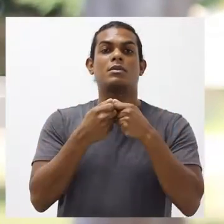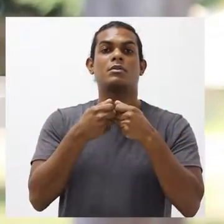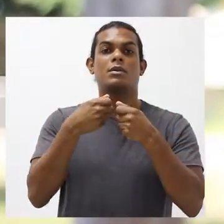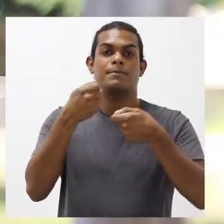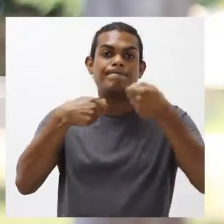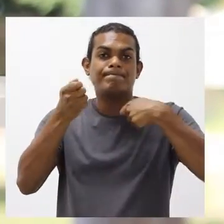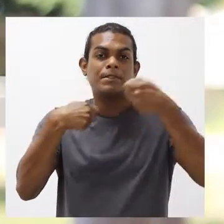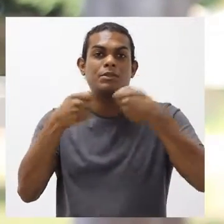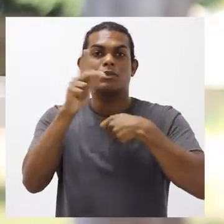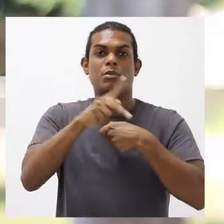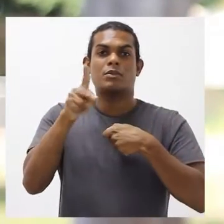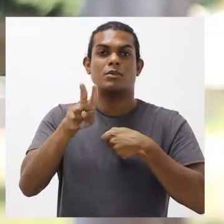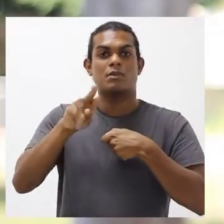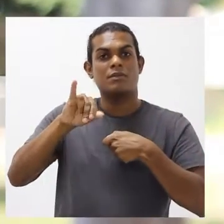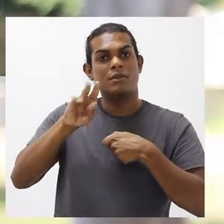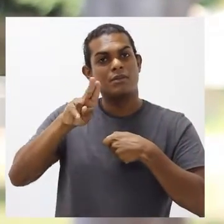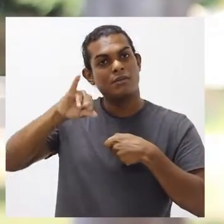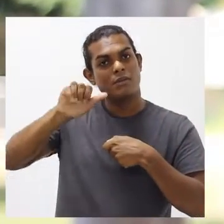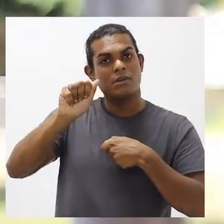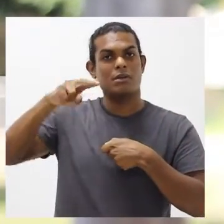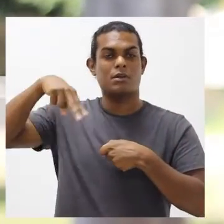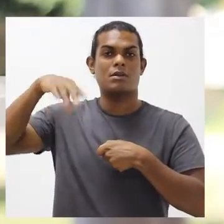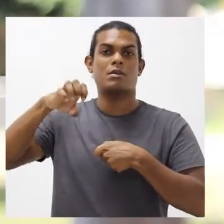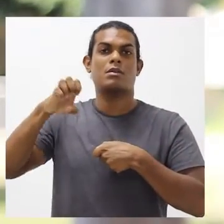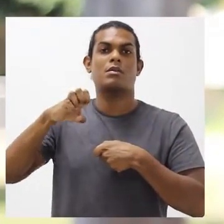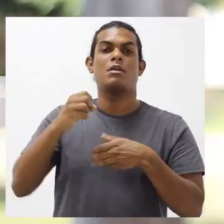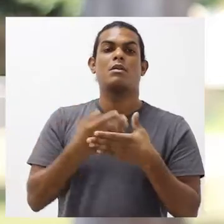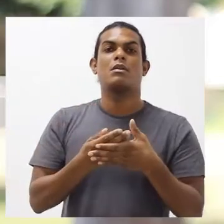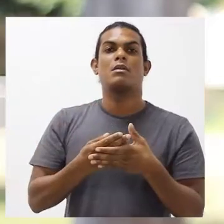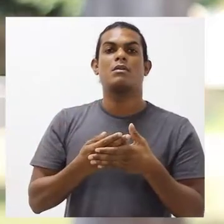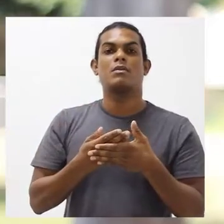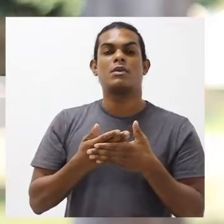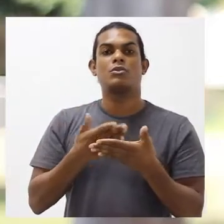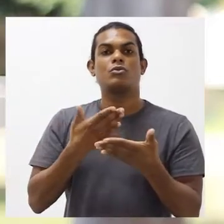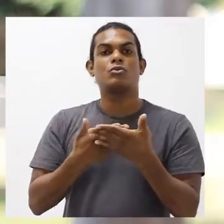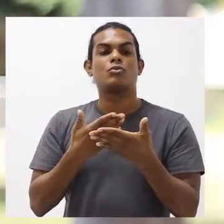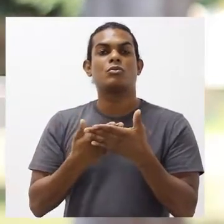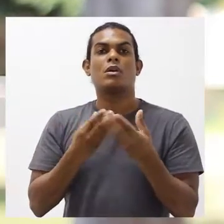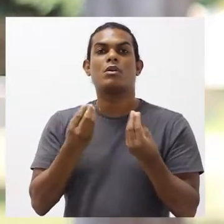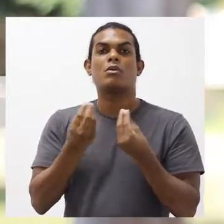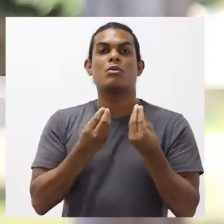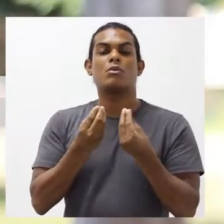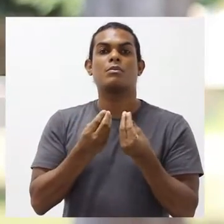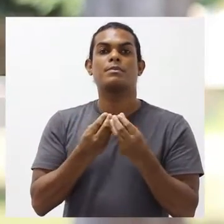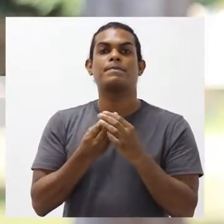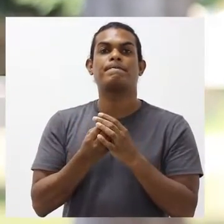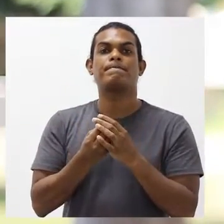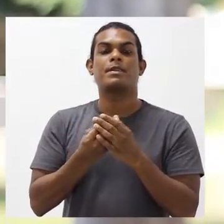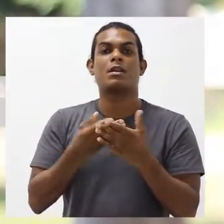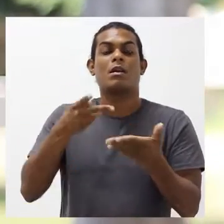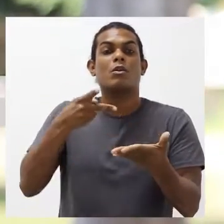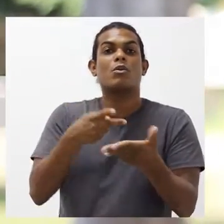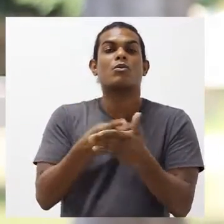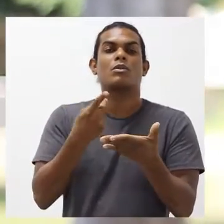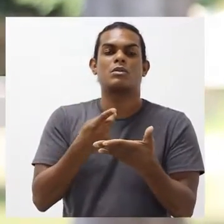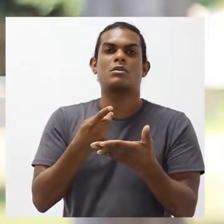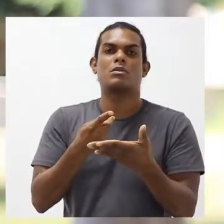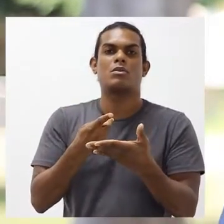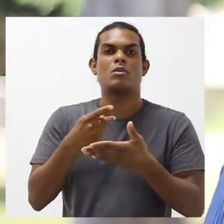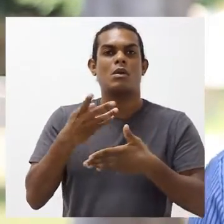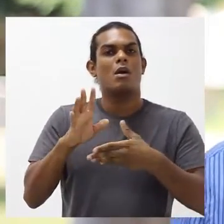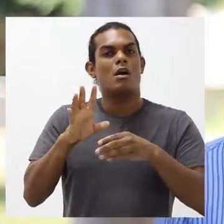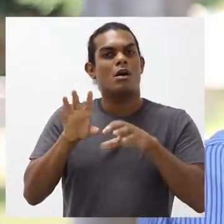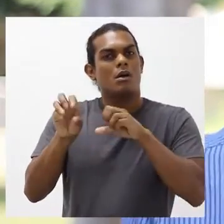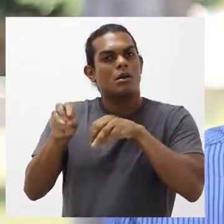Viviane, nós vamos dar uma abordada na evolução da administração da educação, desde a